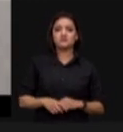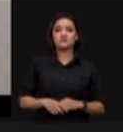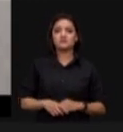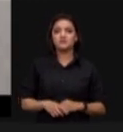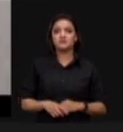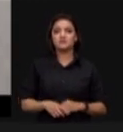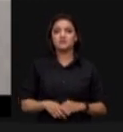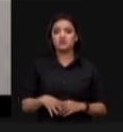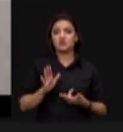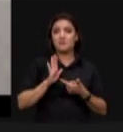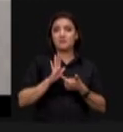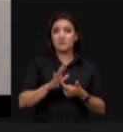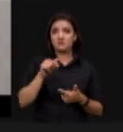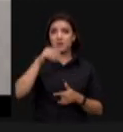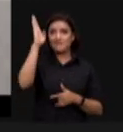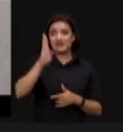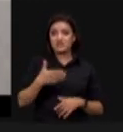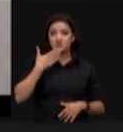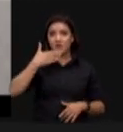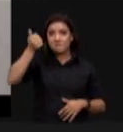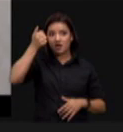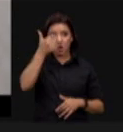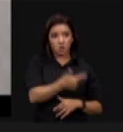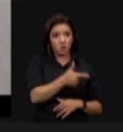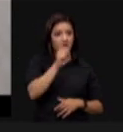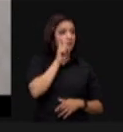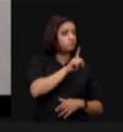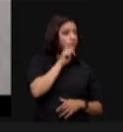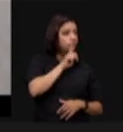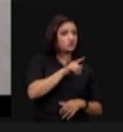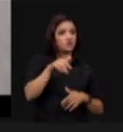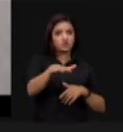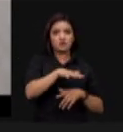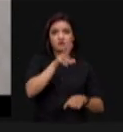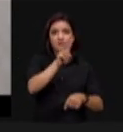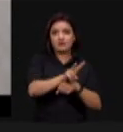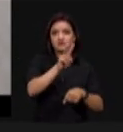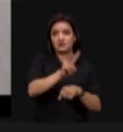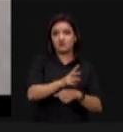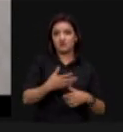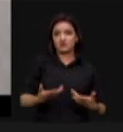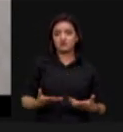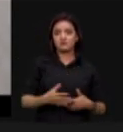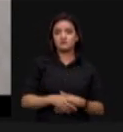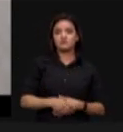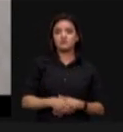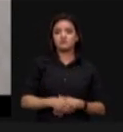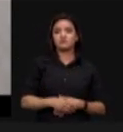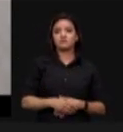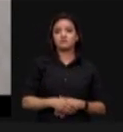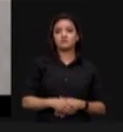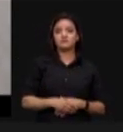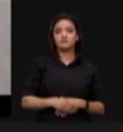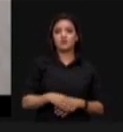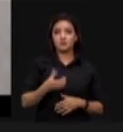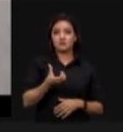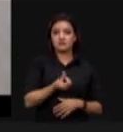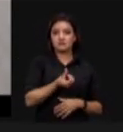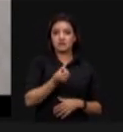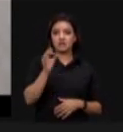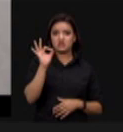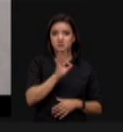muito melhor que os Estados Unidos em termos de área preservada, melhor que qualquer país do mundo com 66% do território nacional